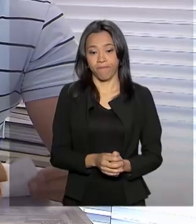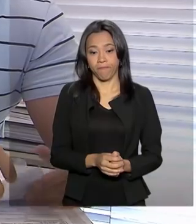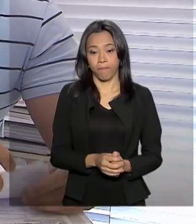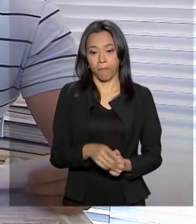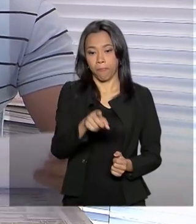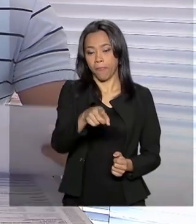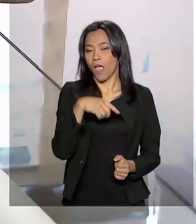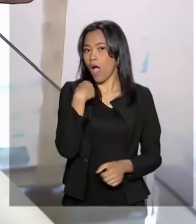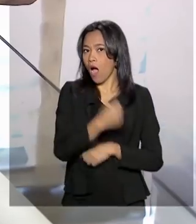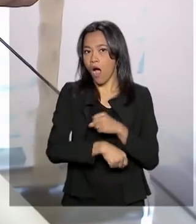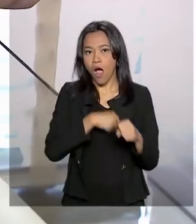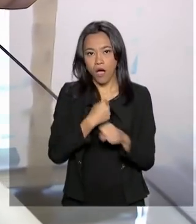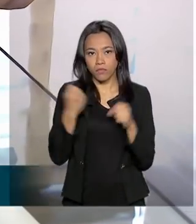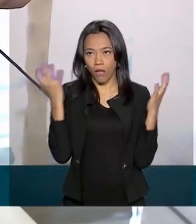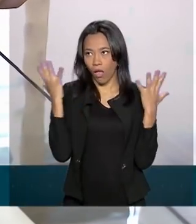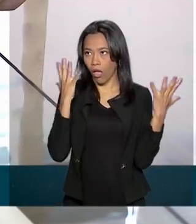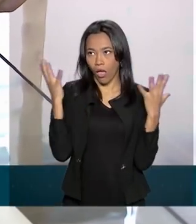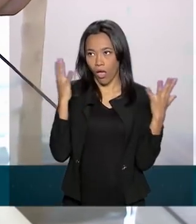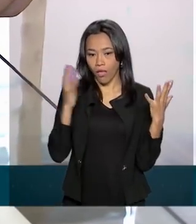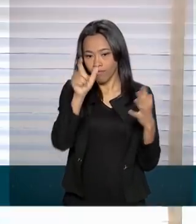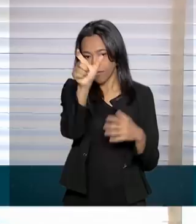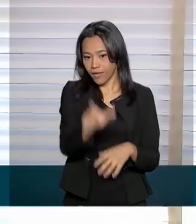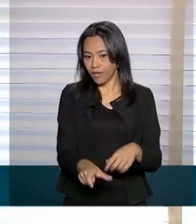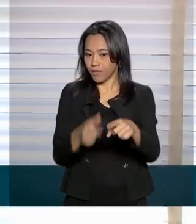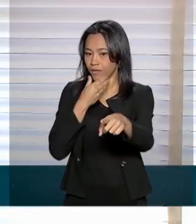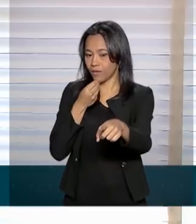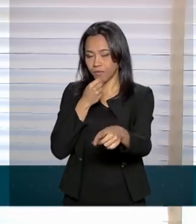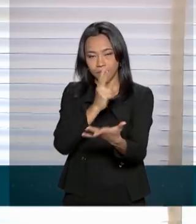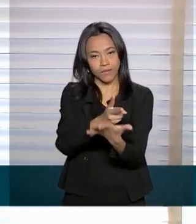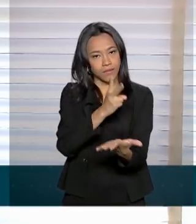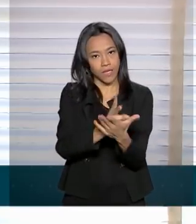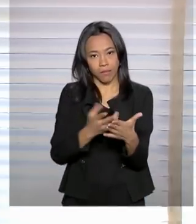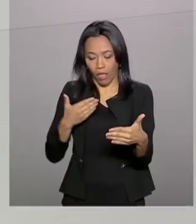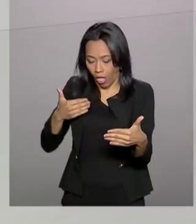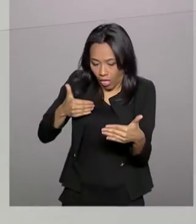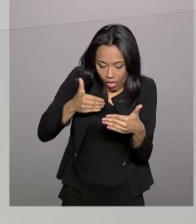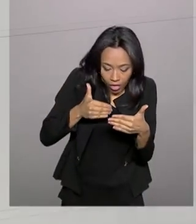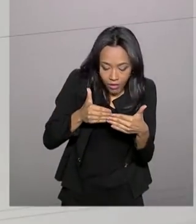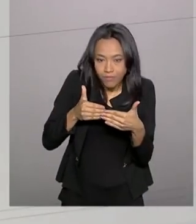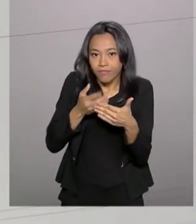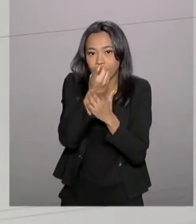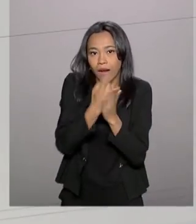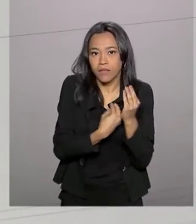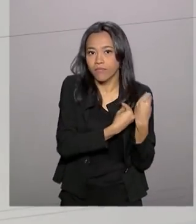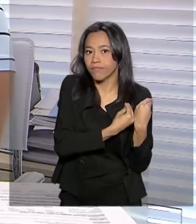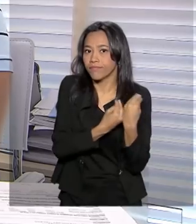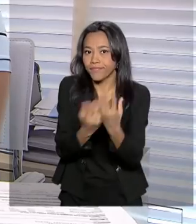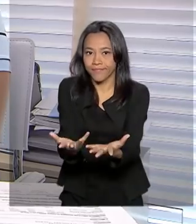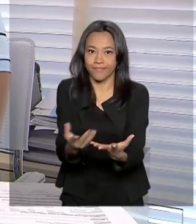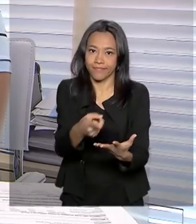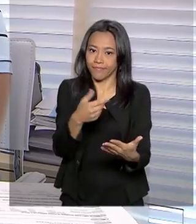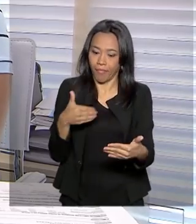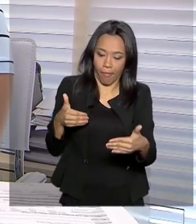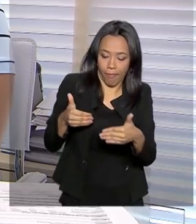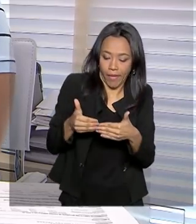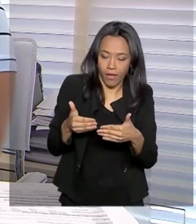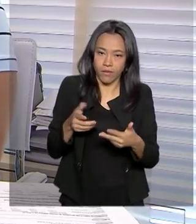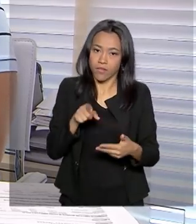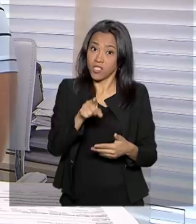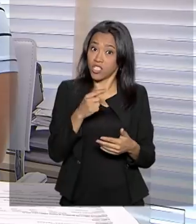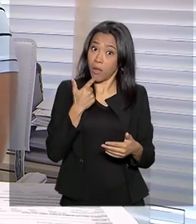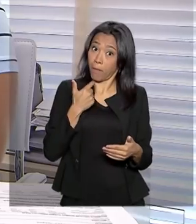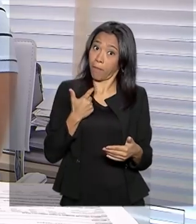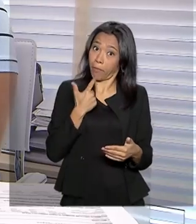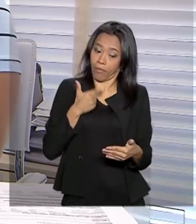Todo ano é aquela correria. Lucas costuma deixar para a última hora o acerto de contas com o Leão. Na véspera do fim do